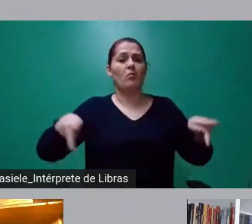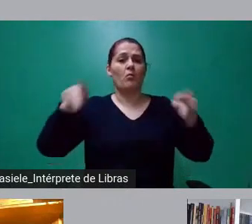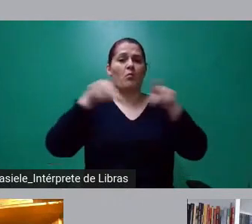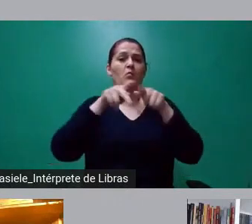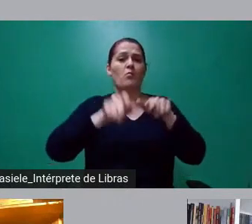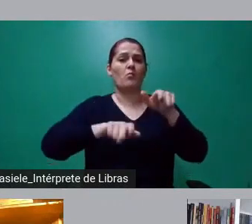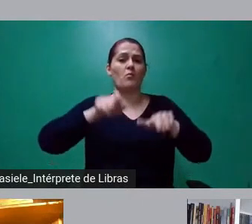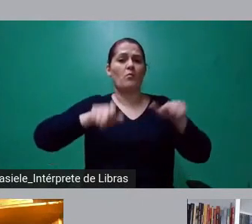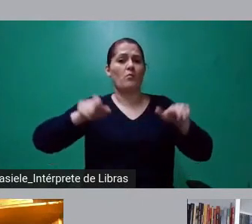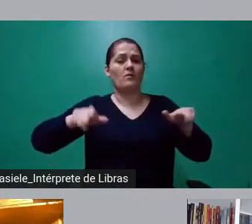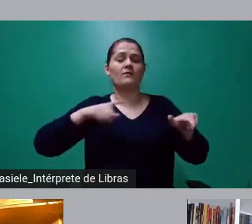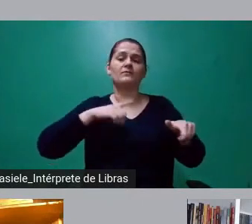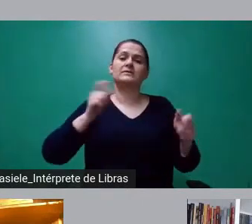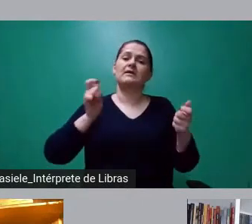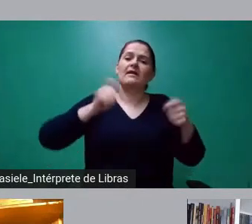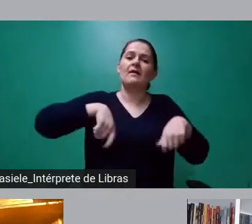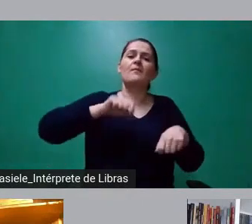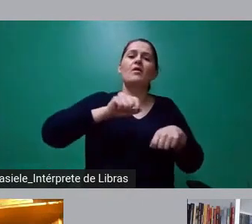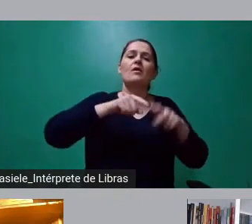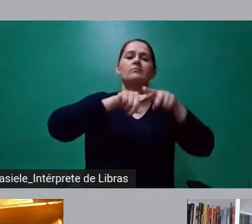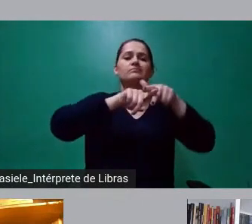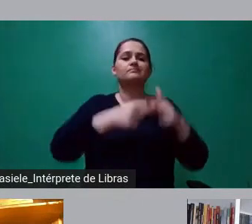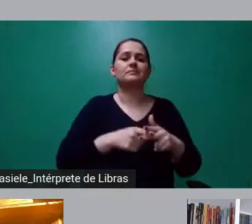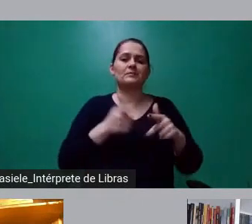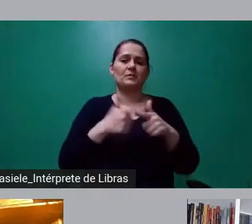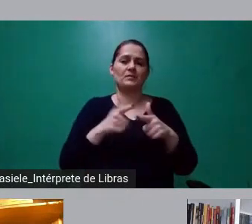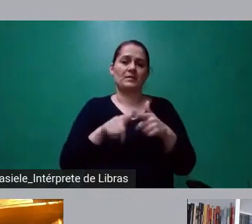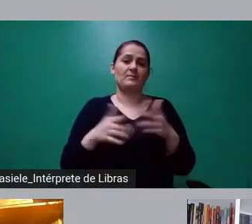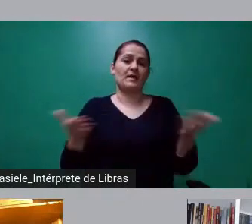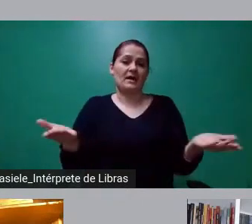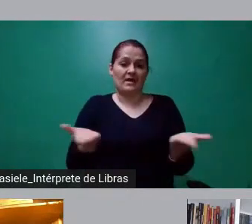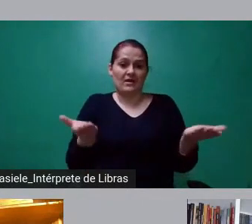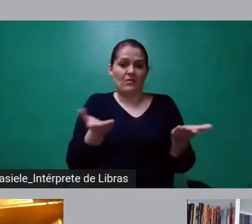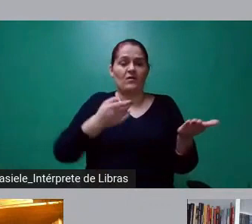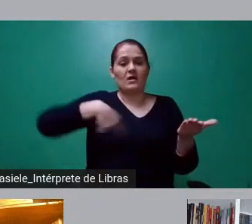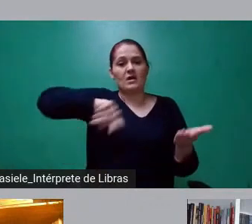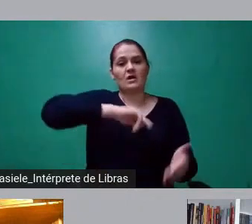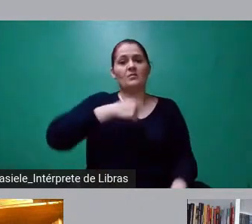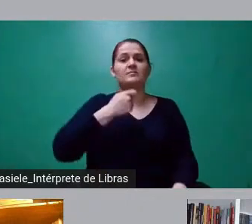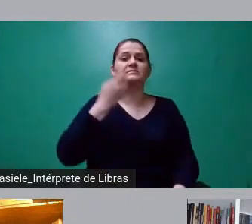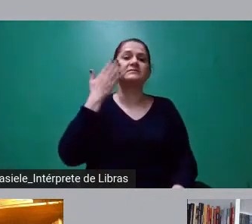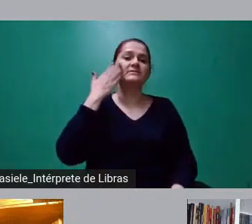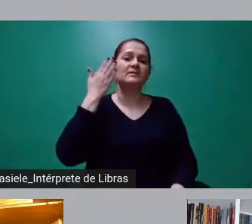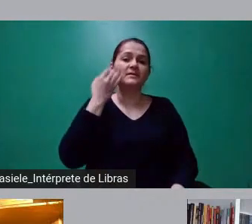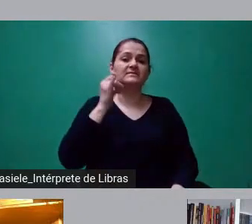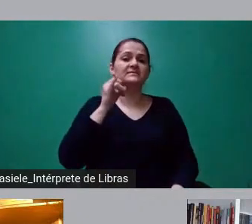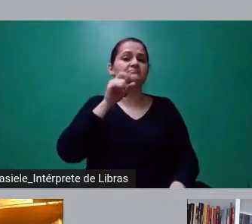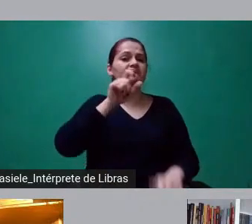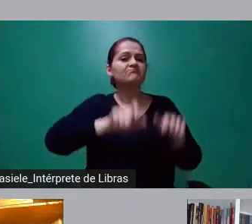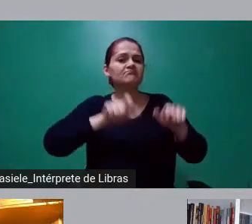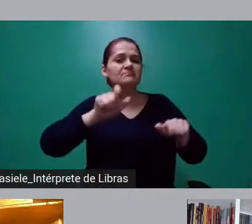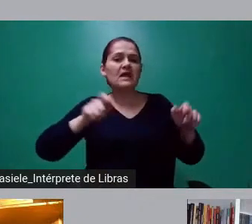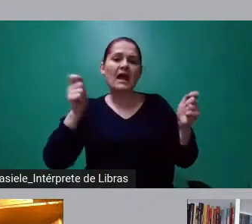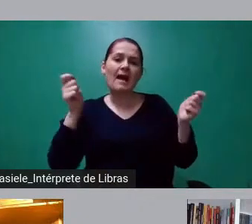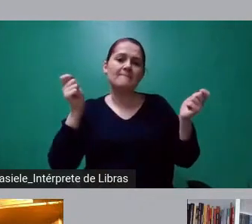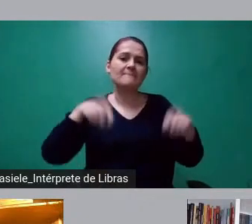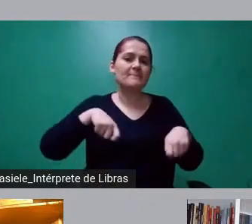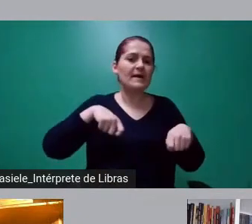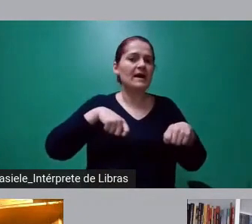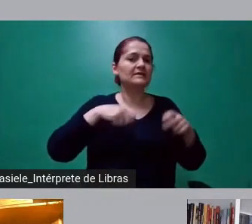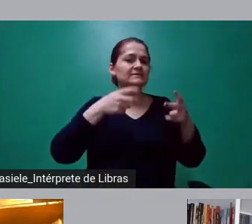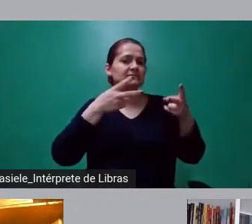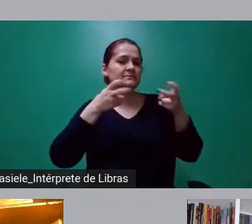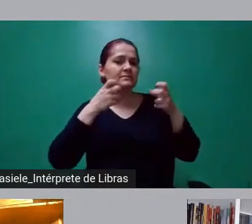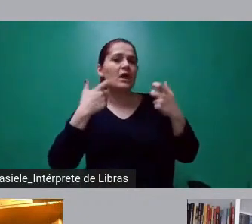correção, de correção e de correção do problema. A questão agora é saber se as pessoas tenham a cuidade suficiente para perceber quando começa o